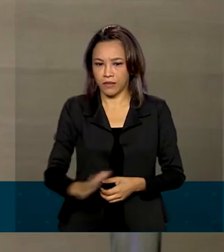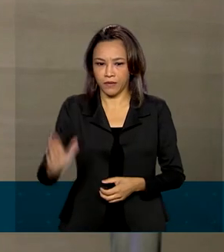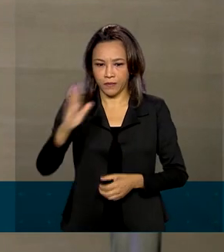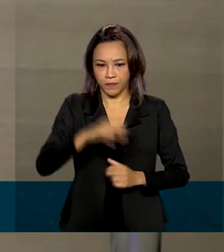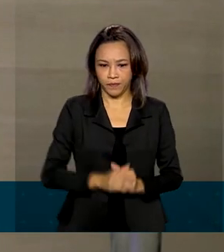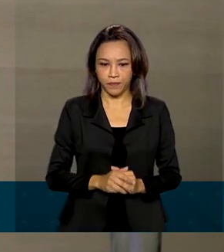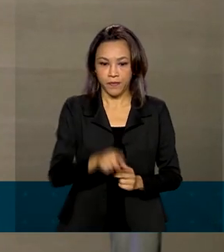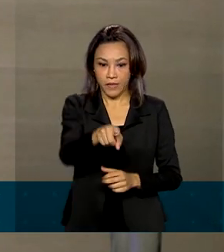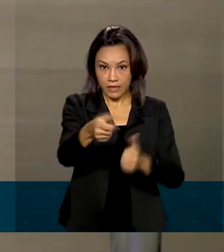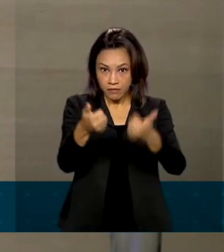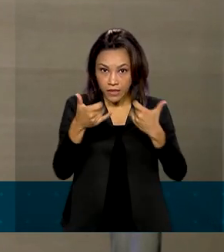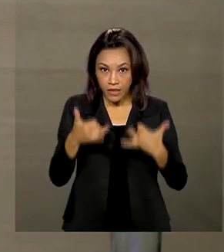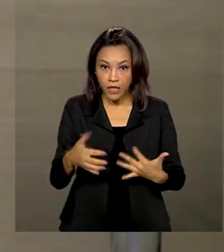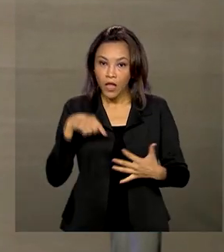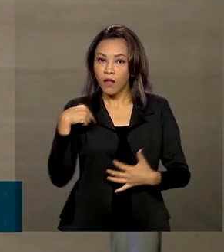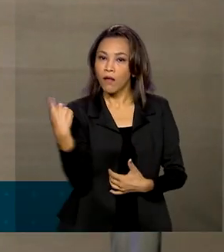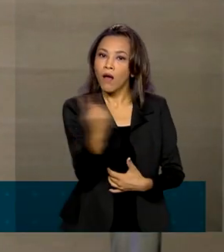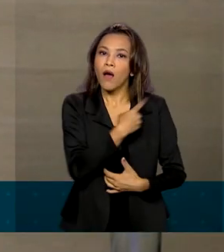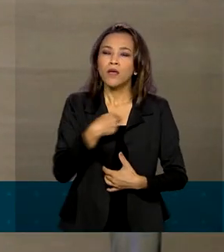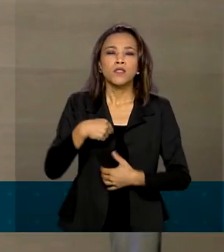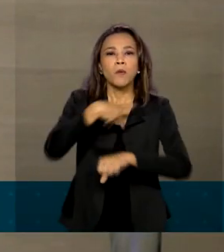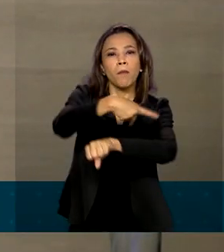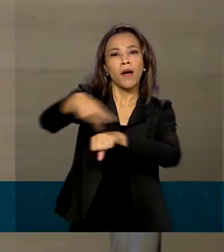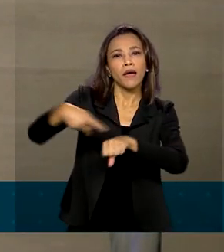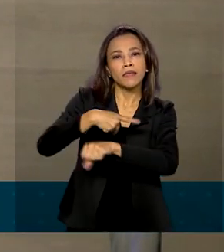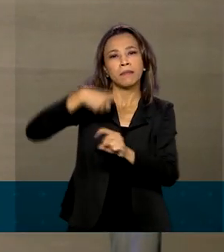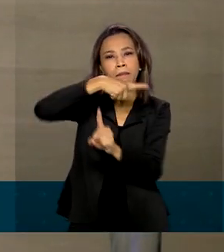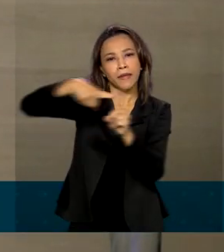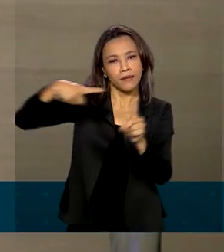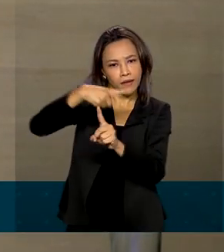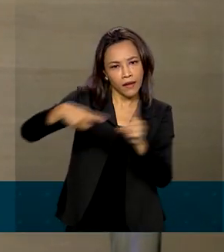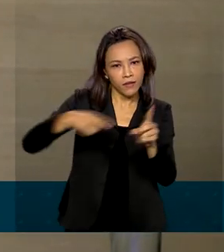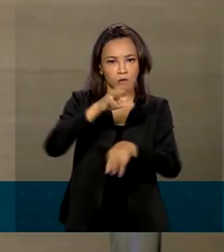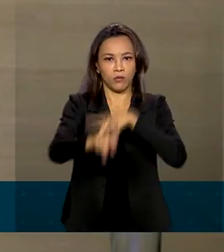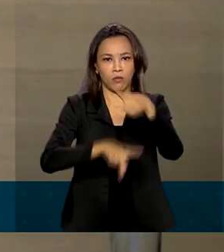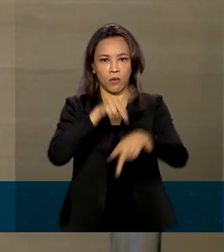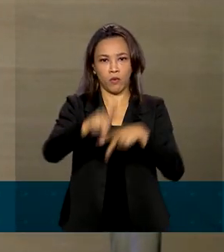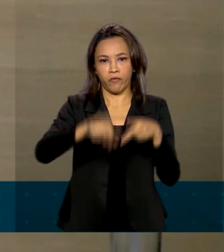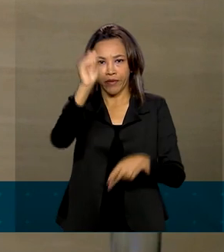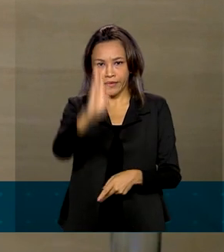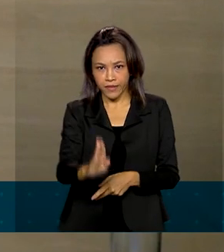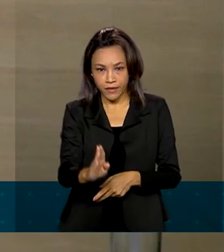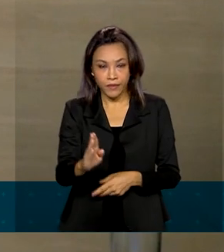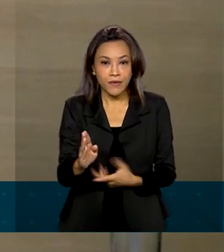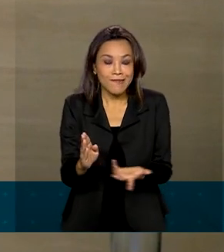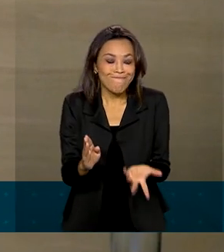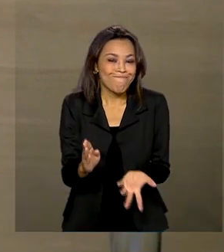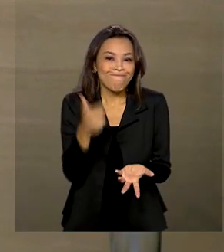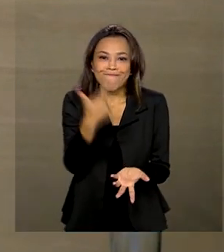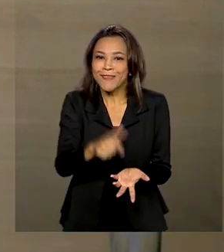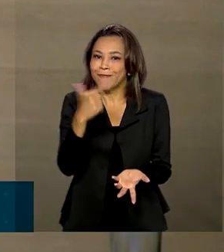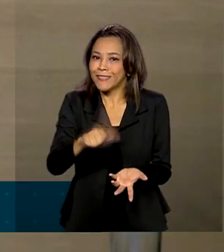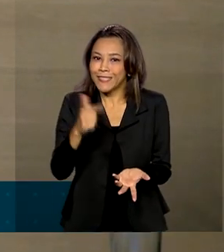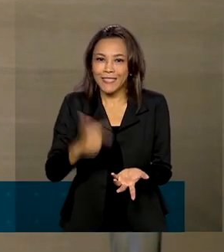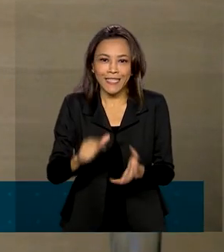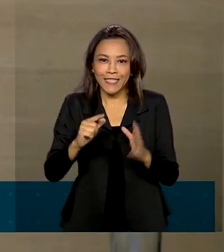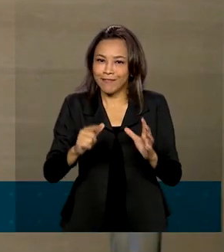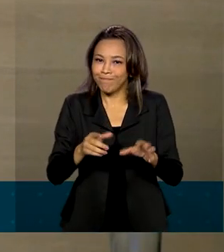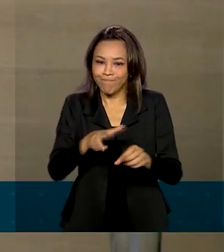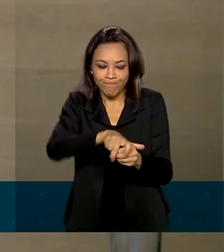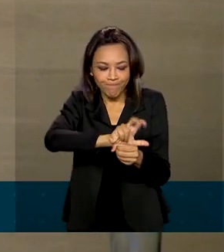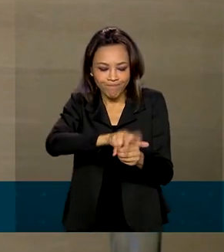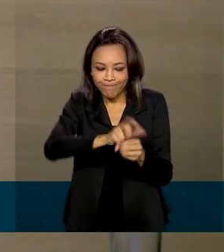somos um país em que praticamente a metade da população não tem tratamento de esgoto de forma